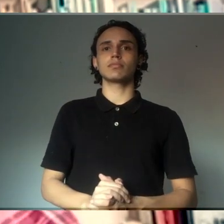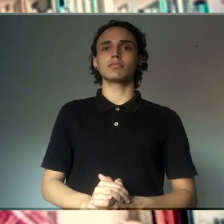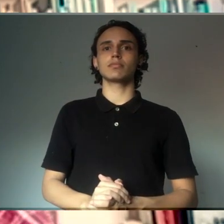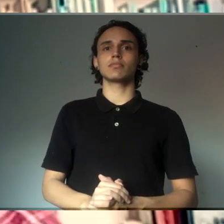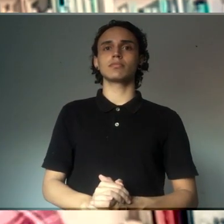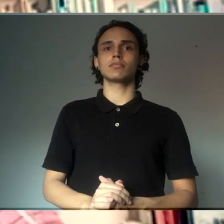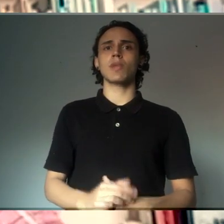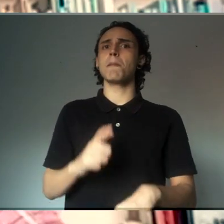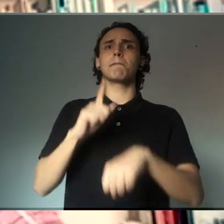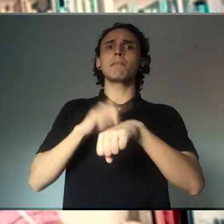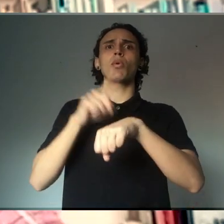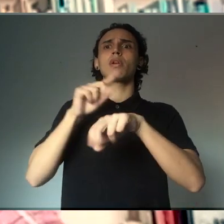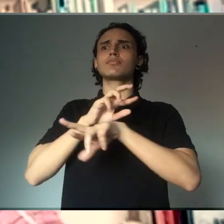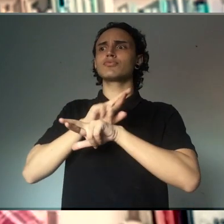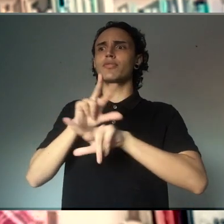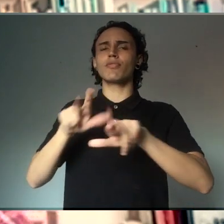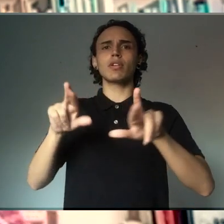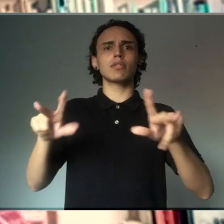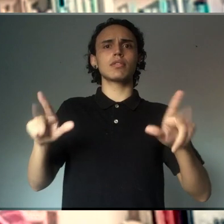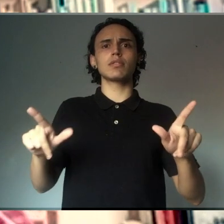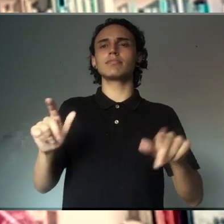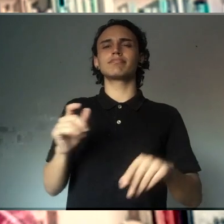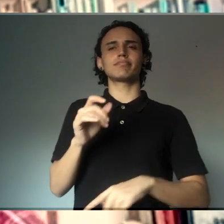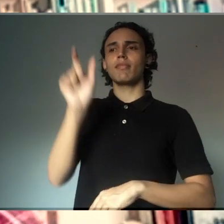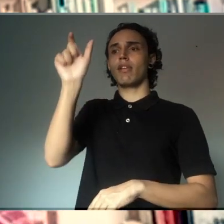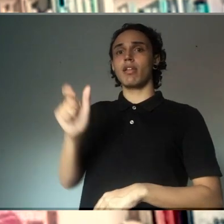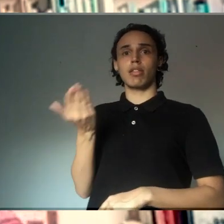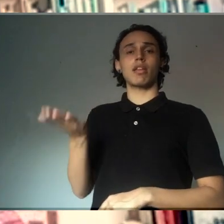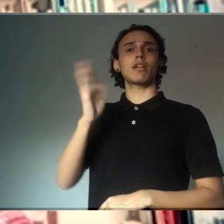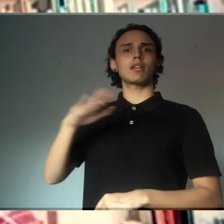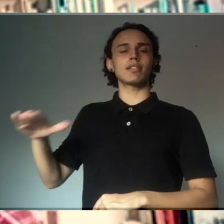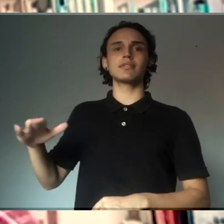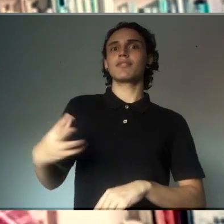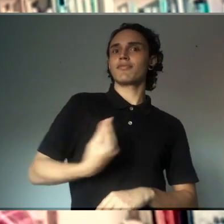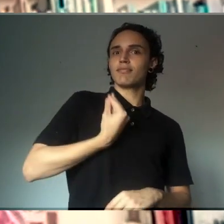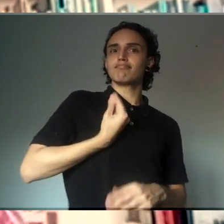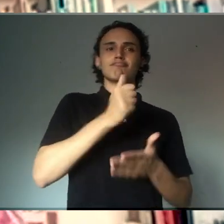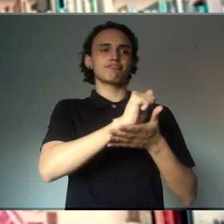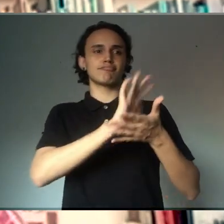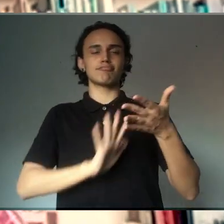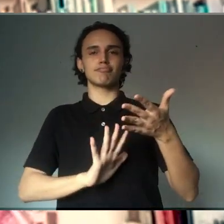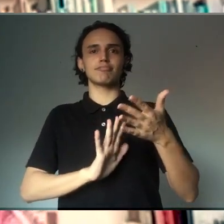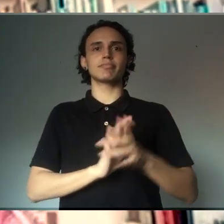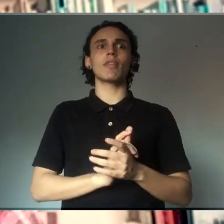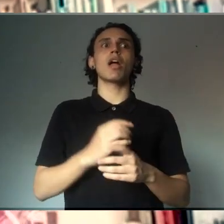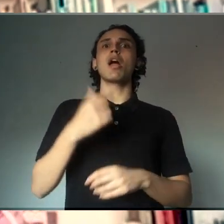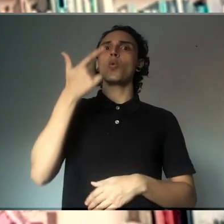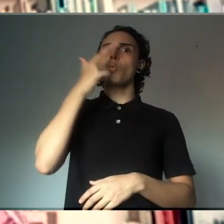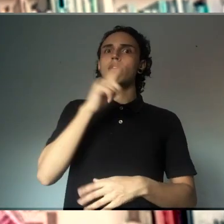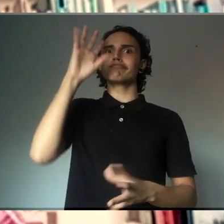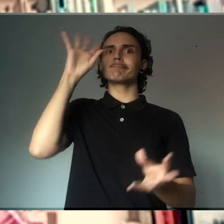crianças, ao participarem da atividade, elas puderam compreender